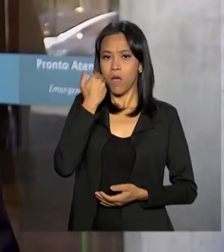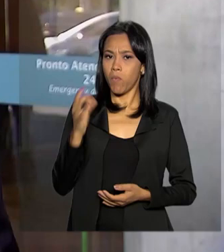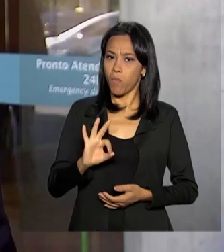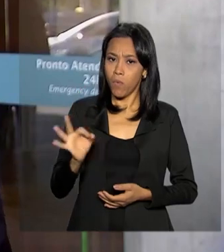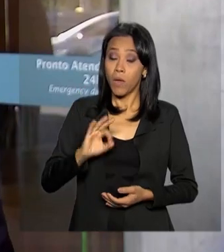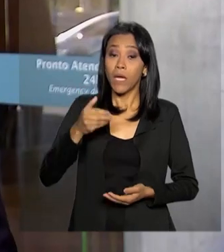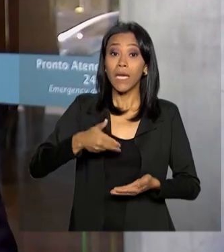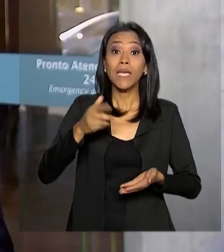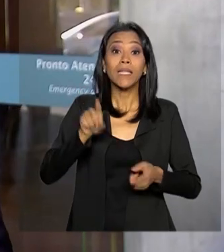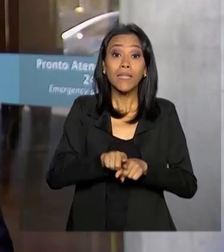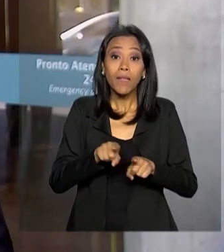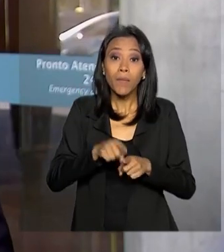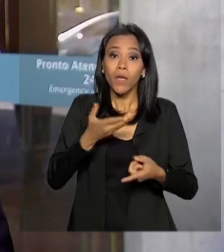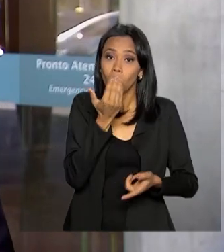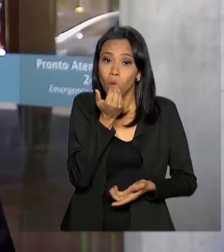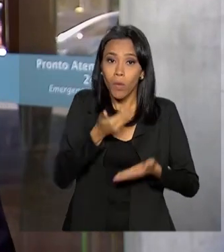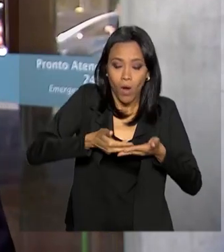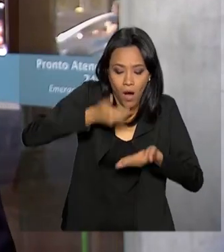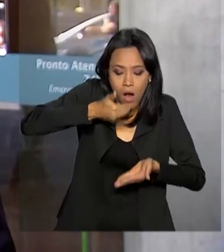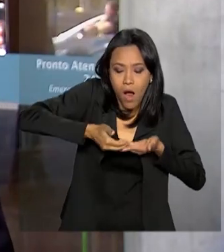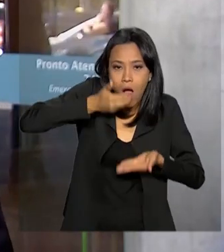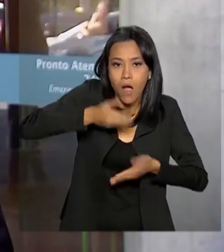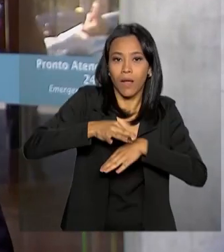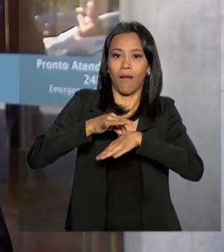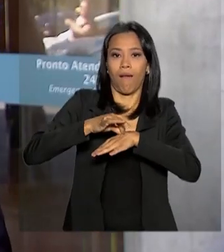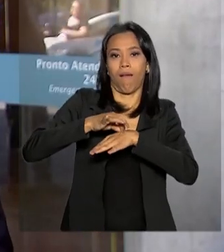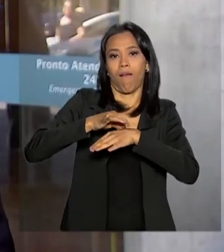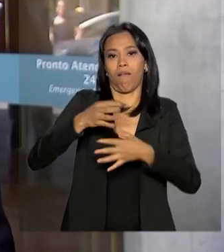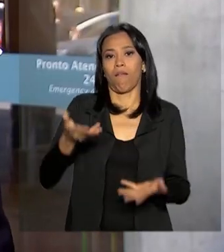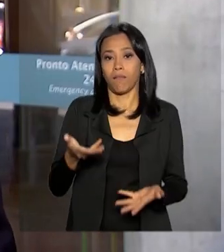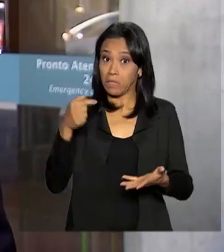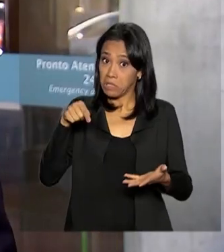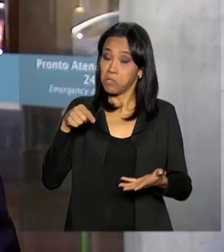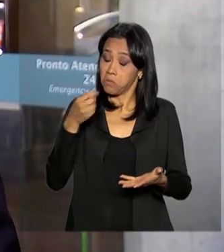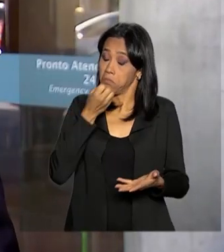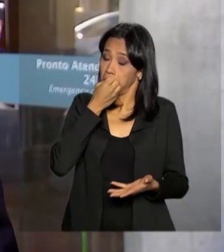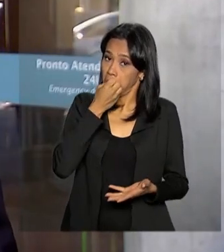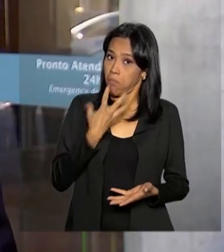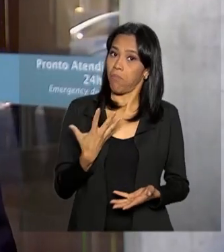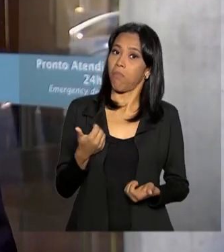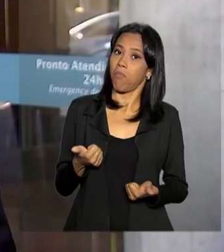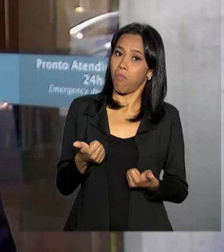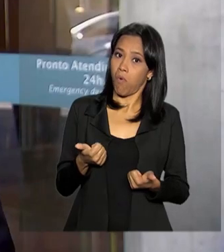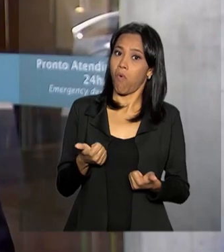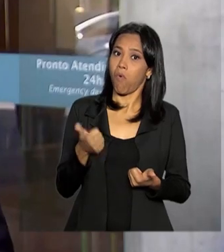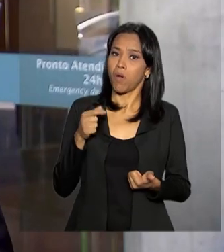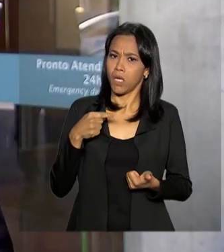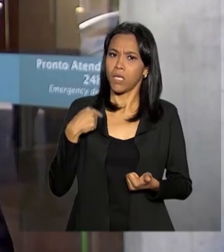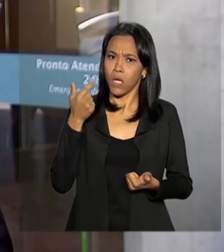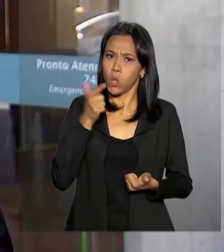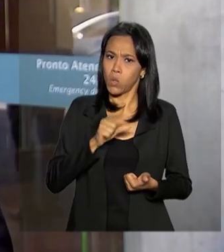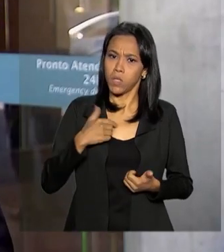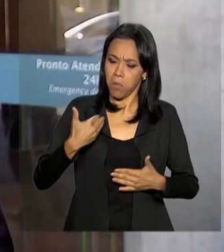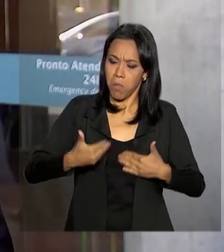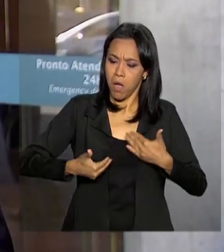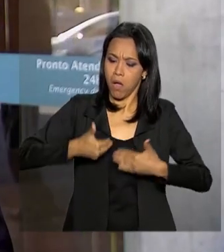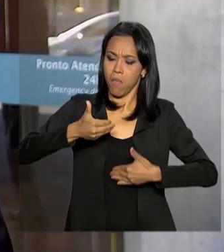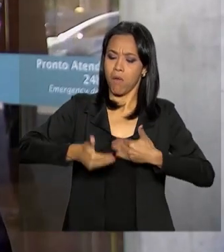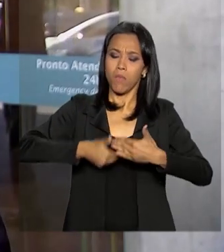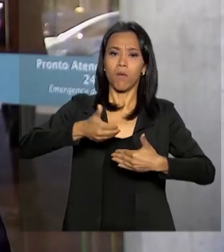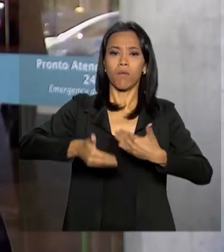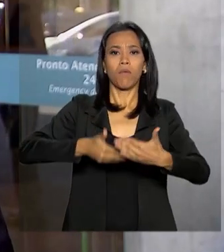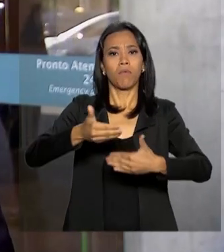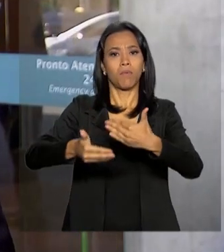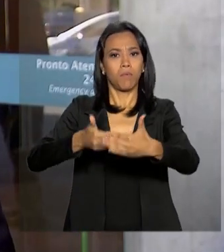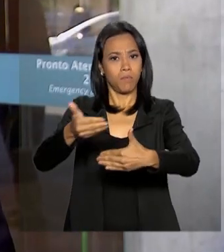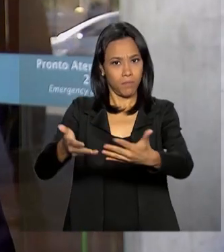carne. Essa última informação é muito importante porque mostra um avanço na dieta líquida que ele vinha recebendo até